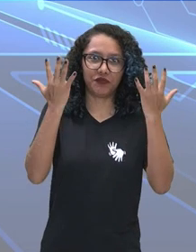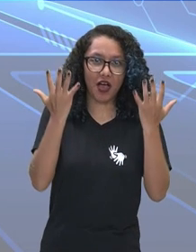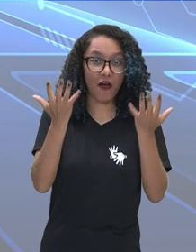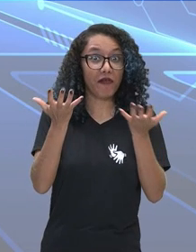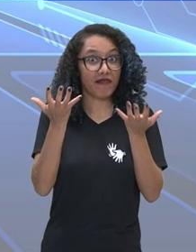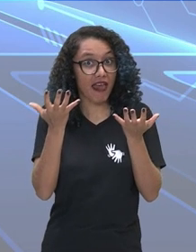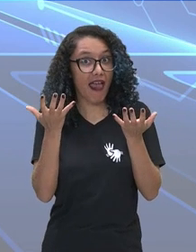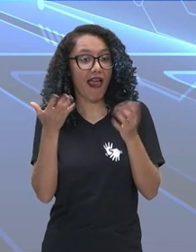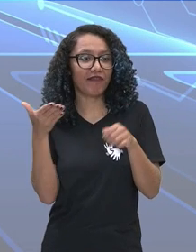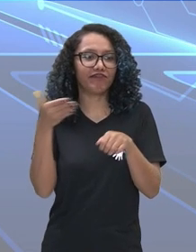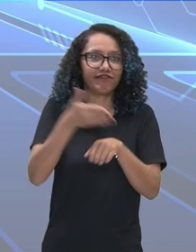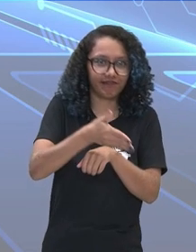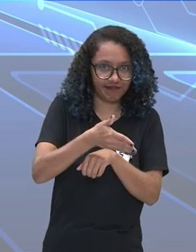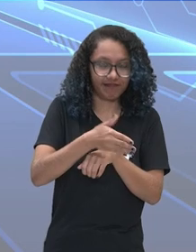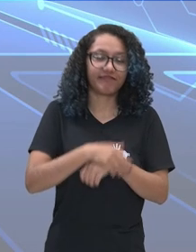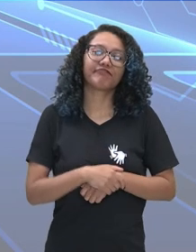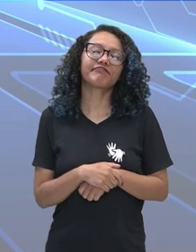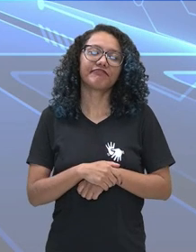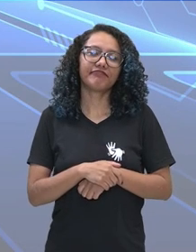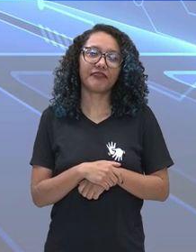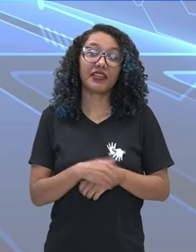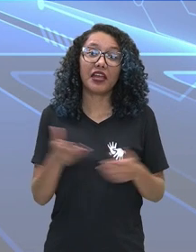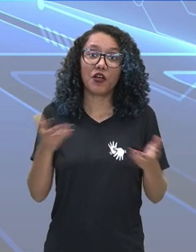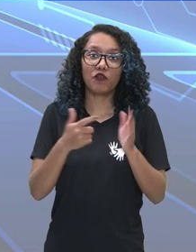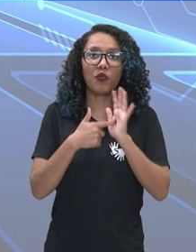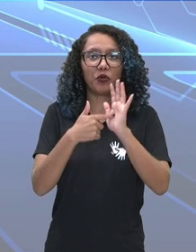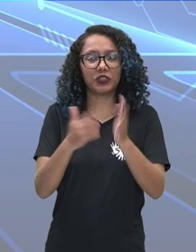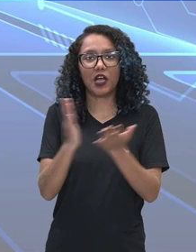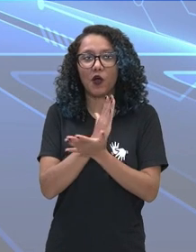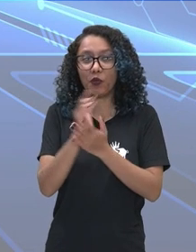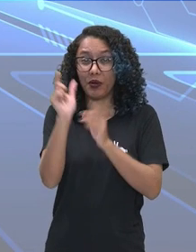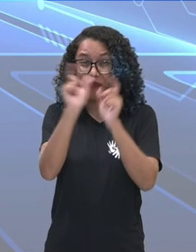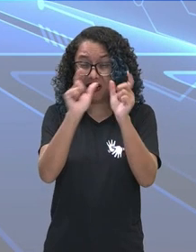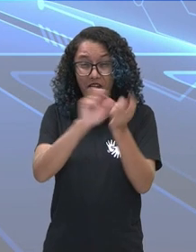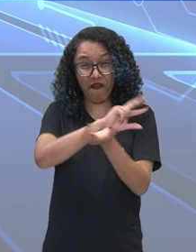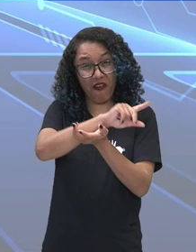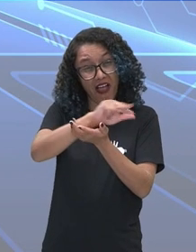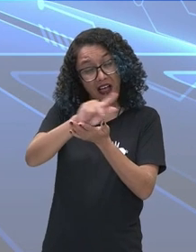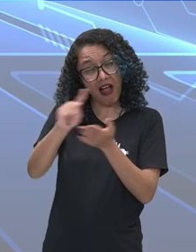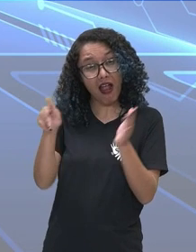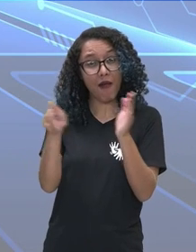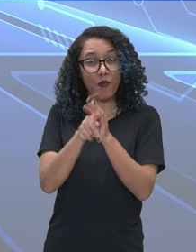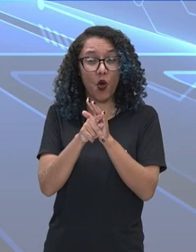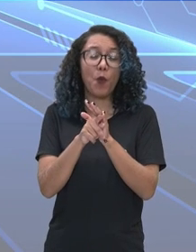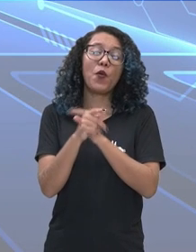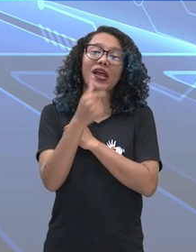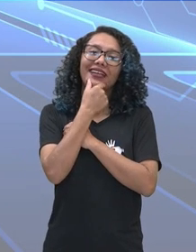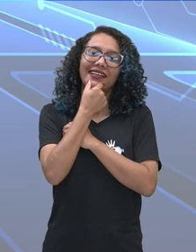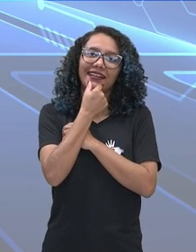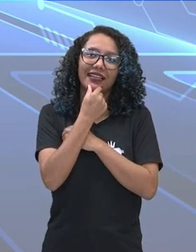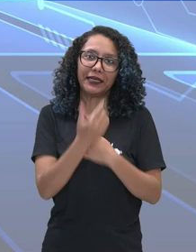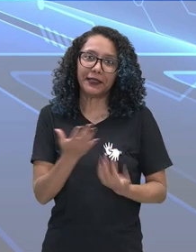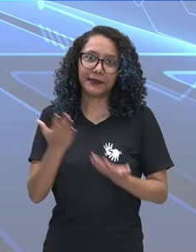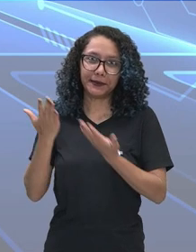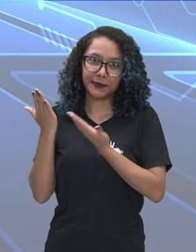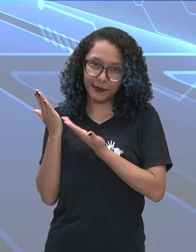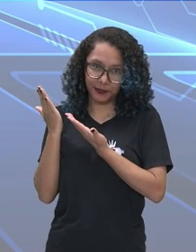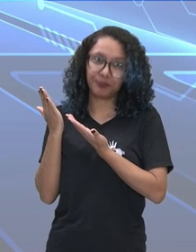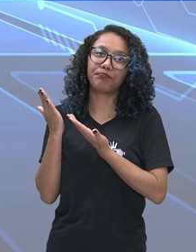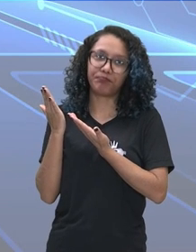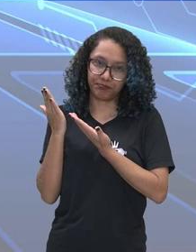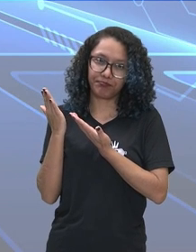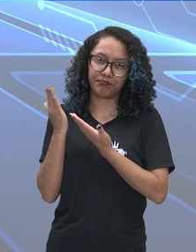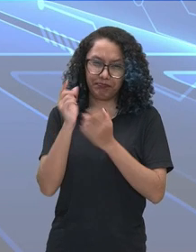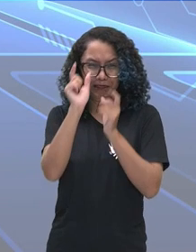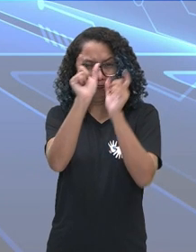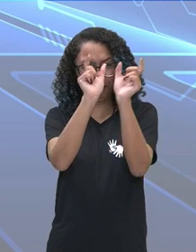eu trouxe pra vocês várias palavras da língua inglesa, olha só. Show, videogame, milkshake, bowling, delivery, selfie,